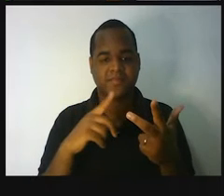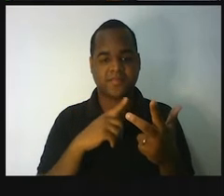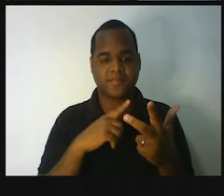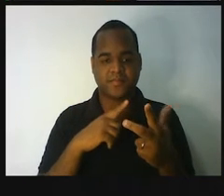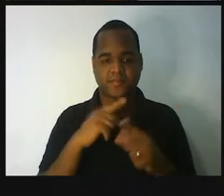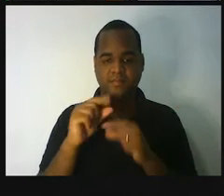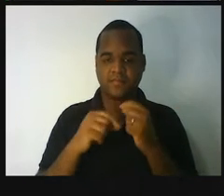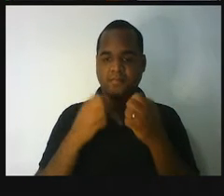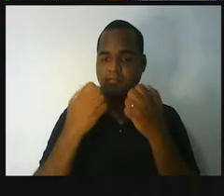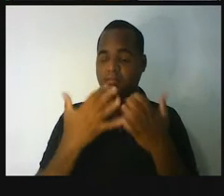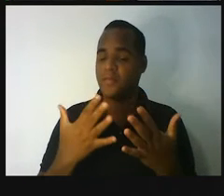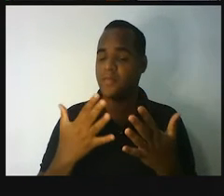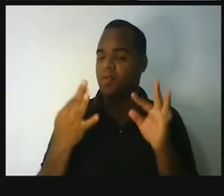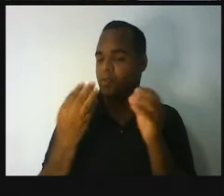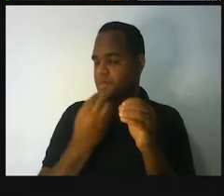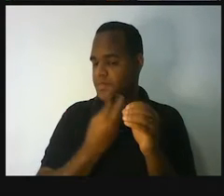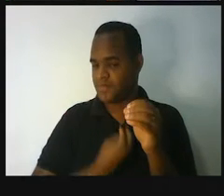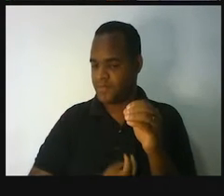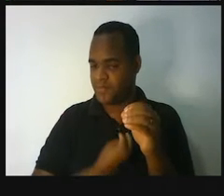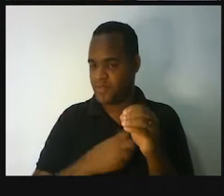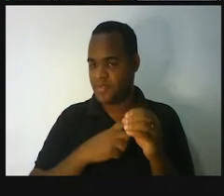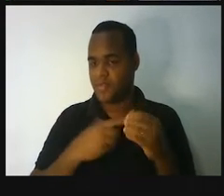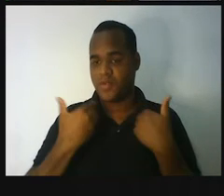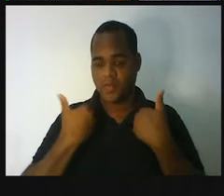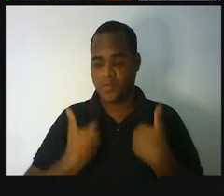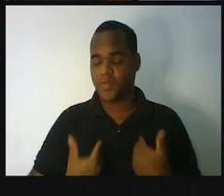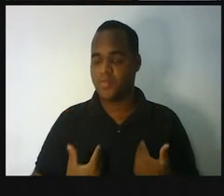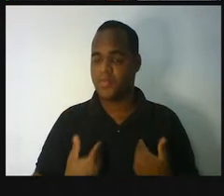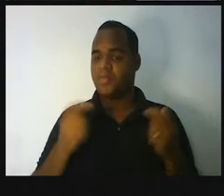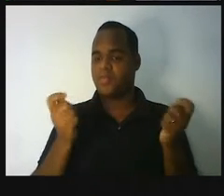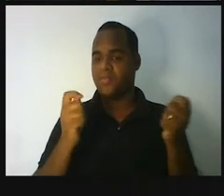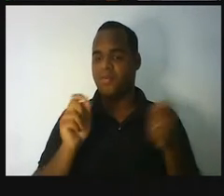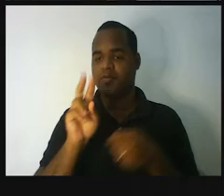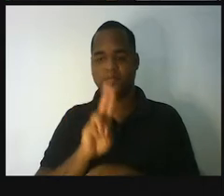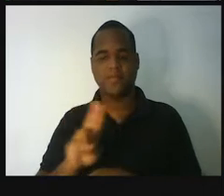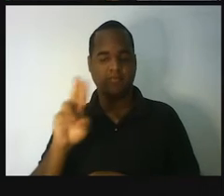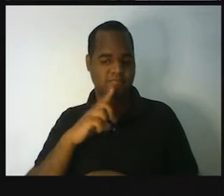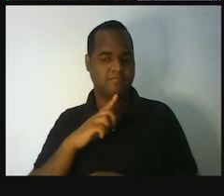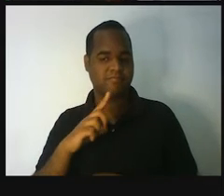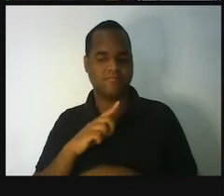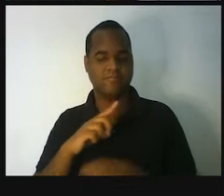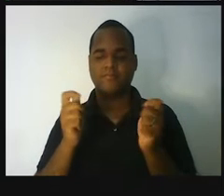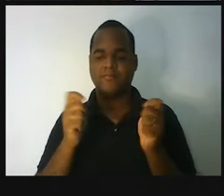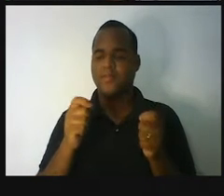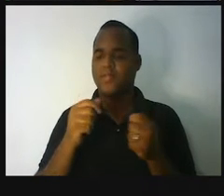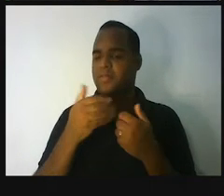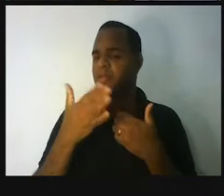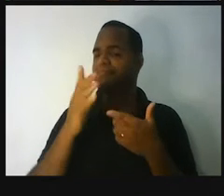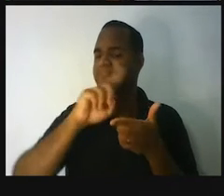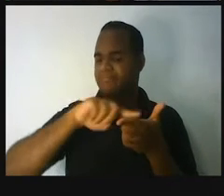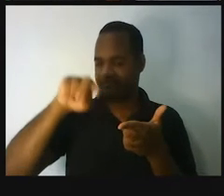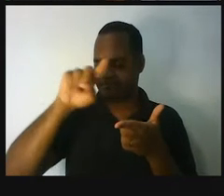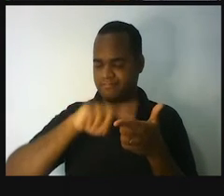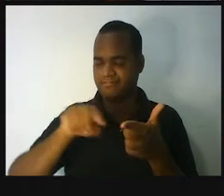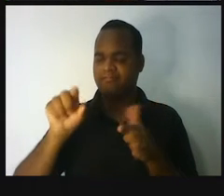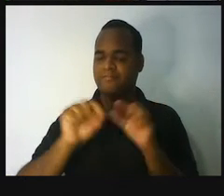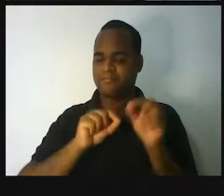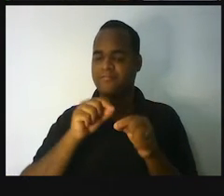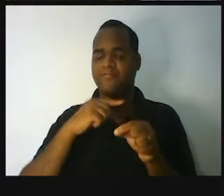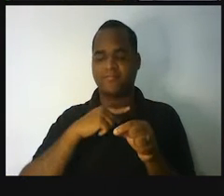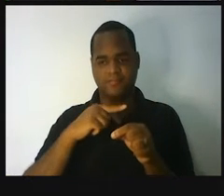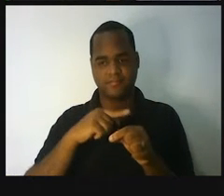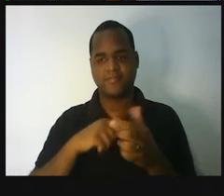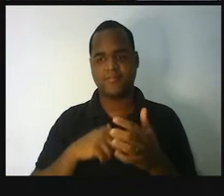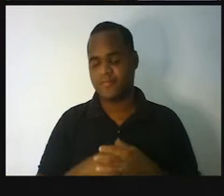do nosso corpo podem ser usados como instrumento de medida, só que isso gera um probleminha, né? Porque uma coisa